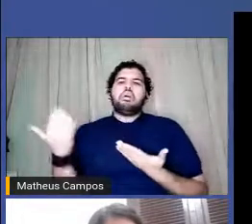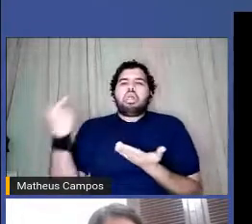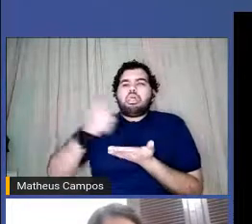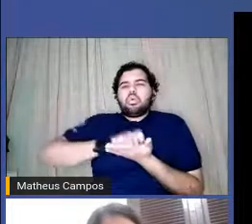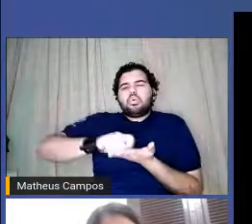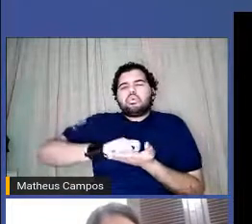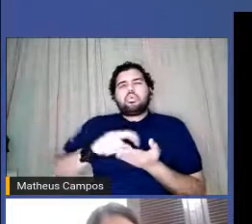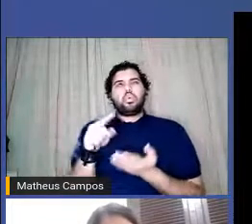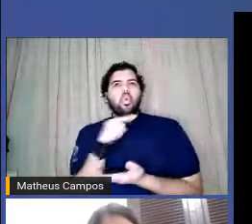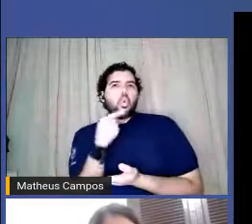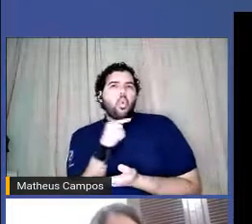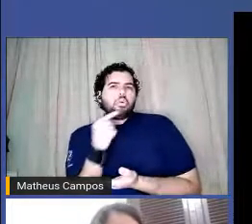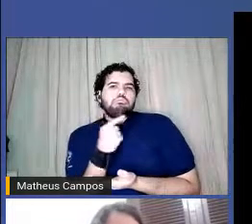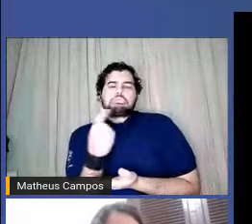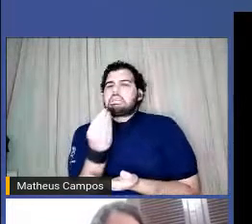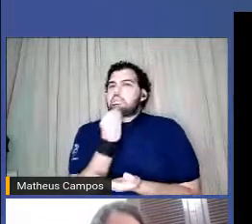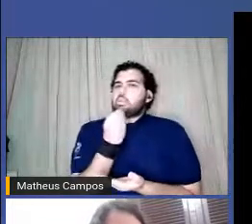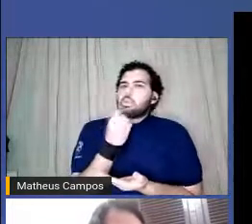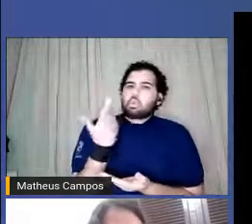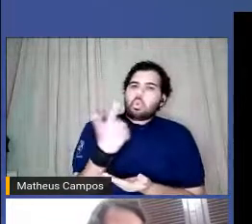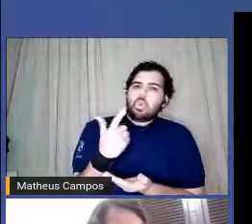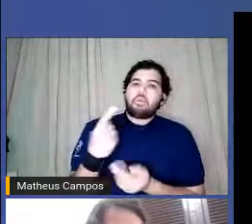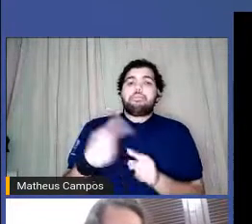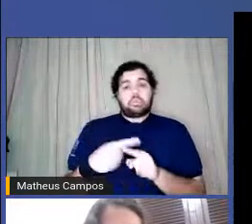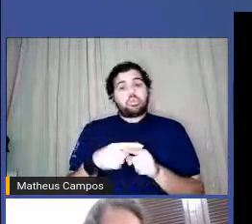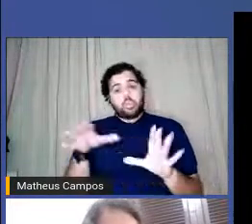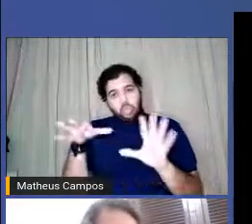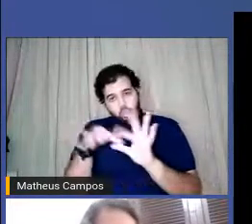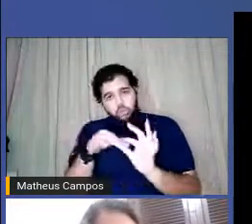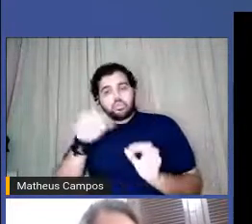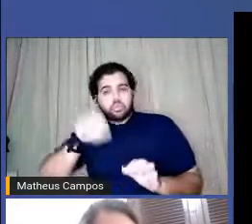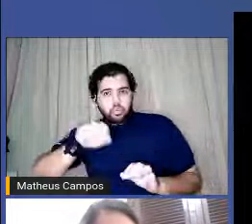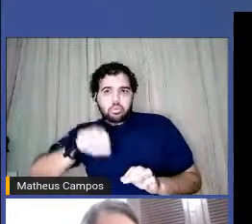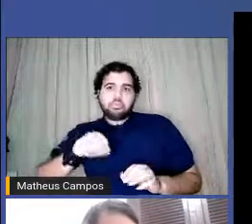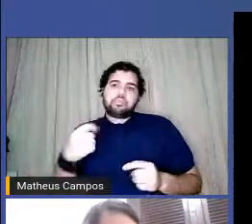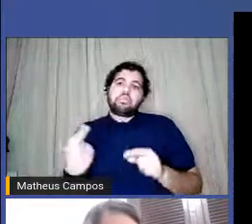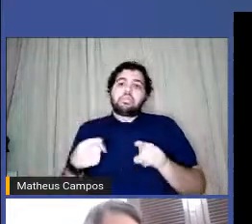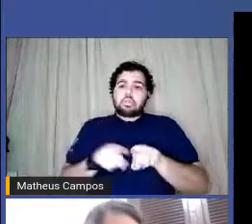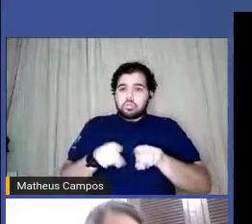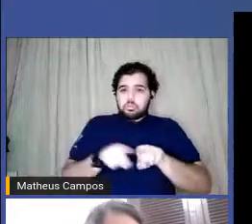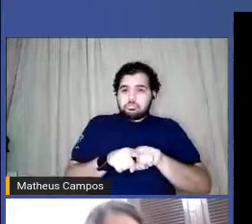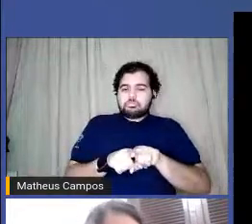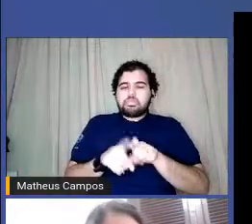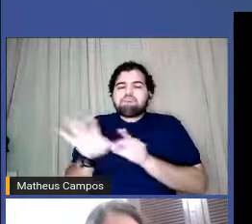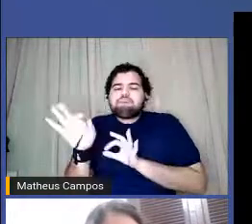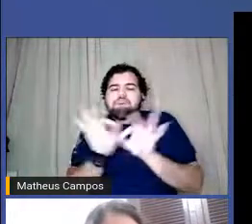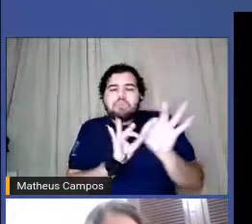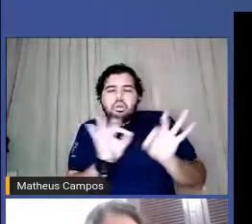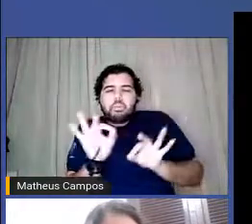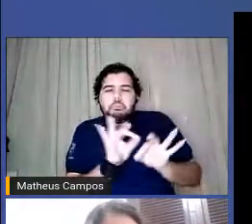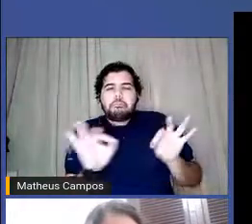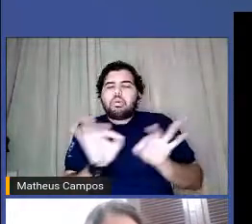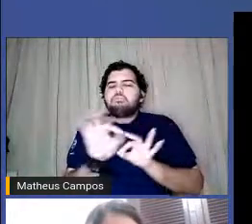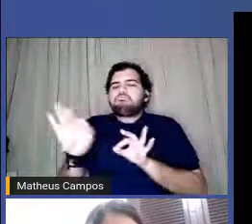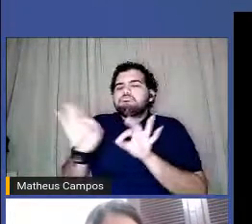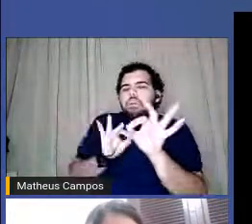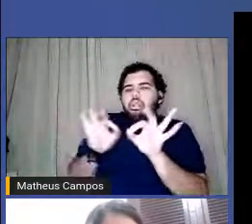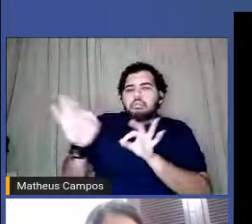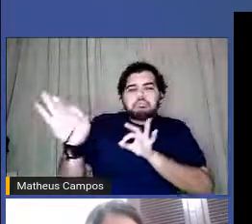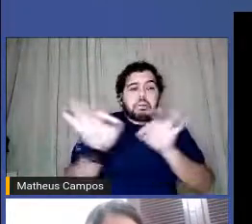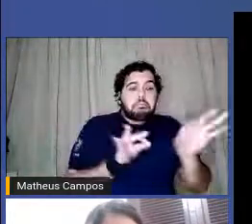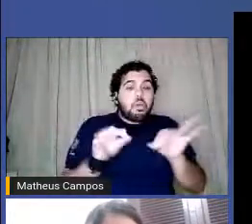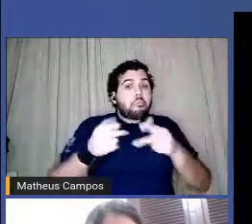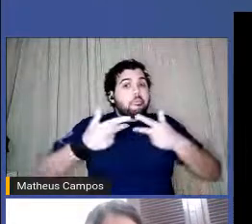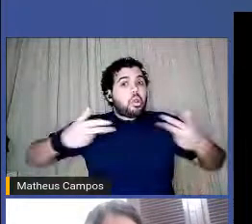não teve muita oportunidade a gente está nessa estamos aí arquitetando tramando alguns planos para conseguir